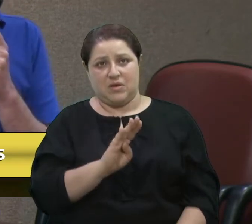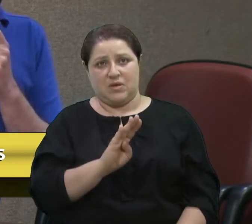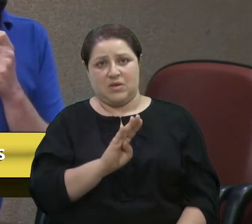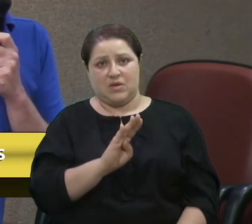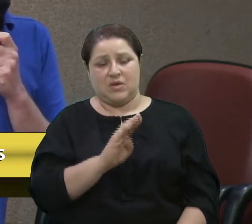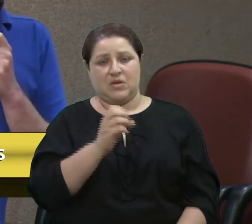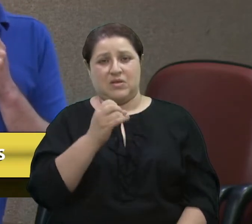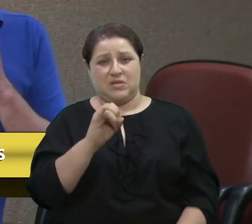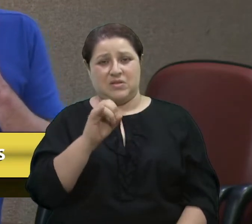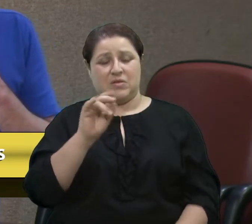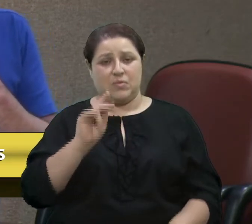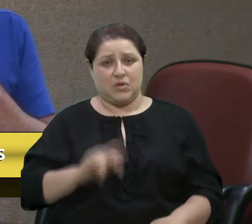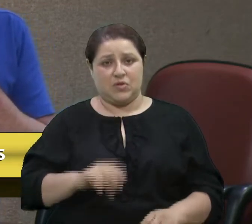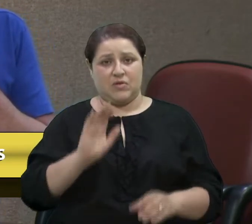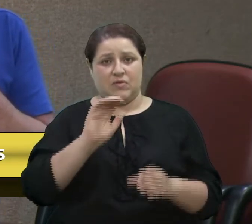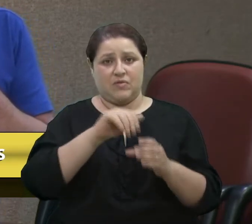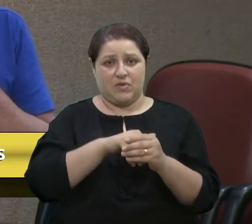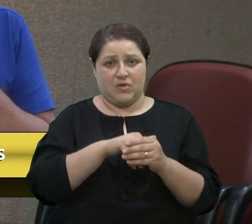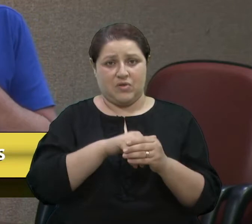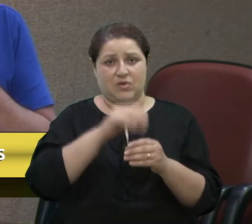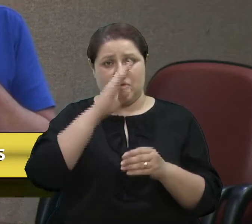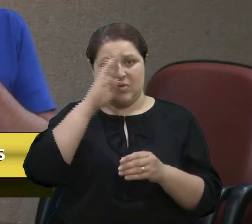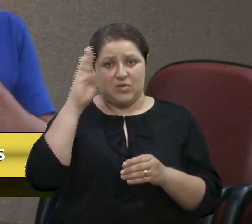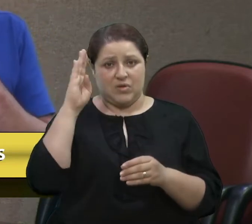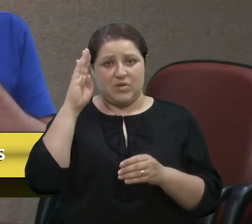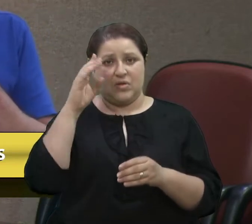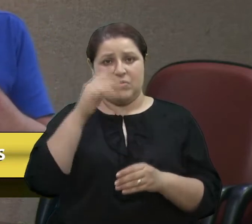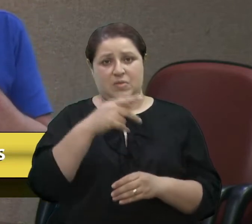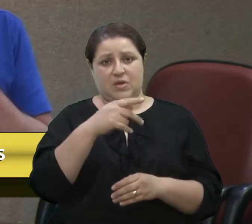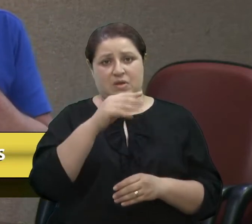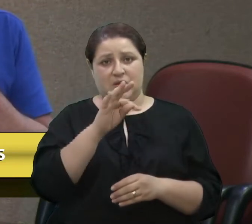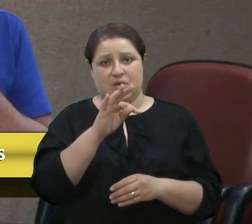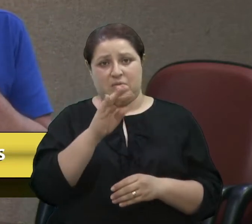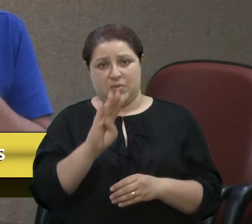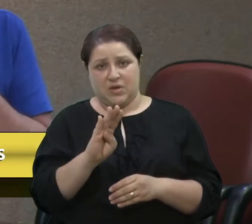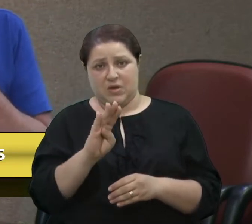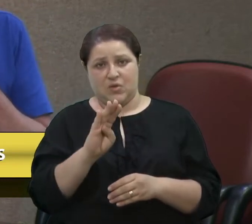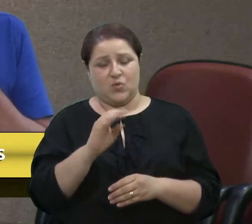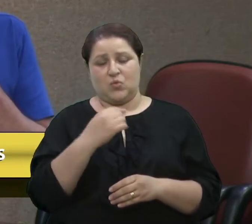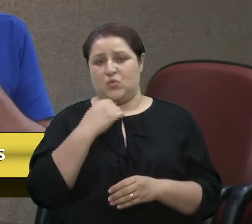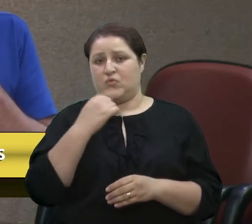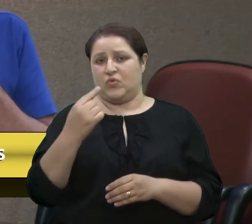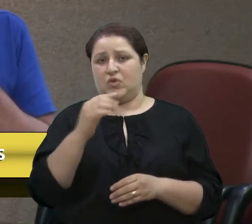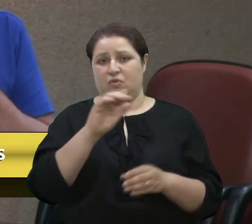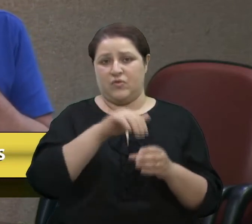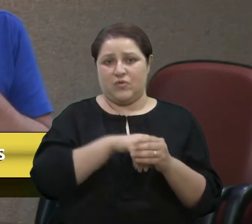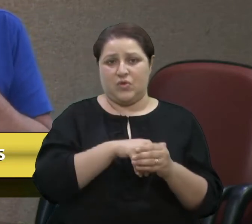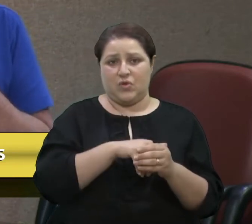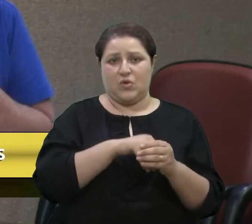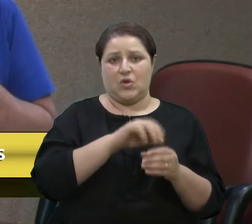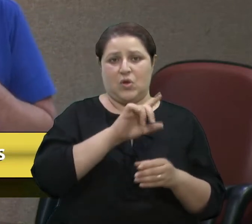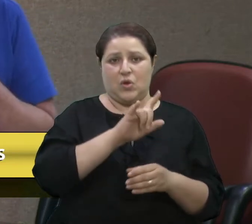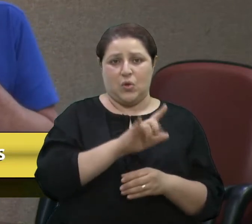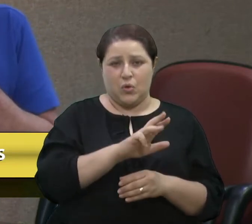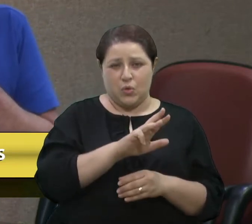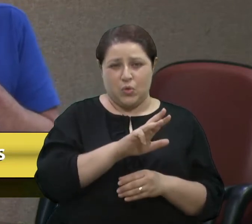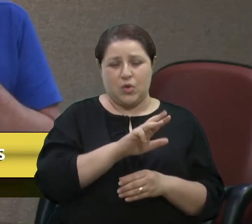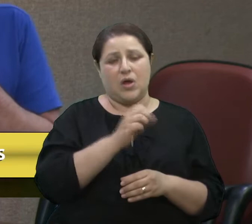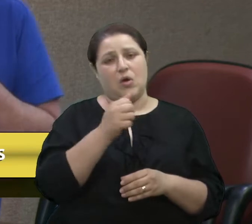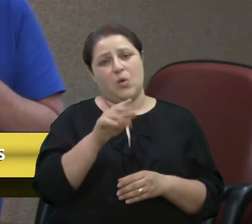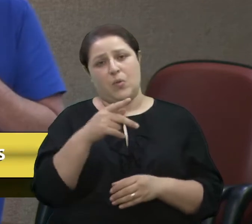Quem votou no vereador Bressan e deu um voto para PTB? Duvido que votou no Pepe. Duvido que votaria no Lula. Não votaria.